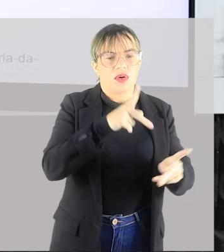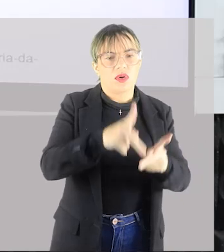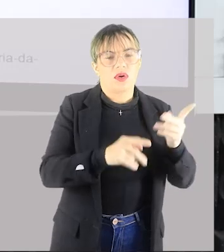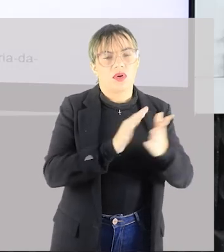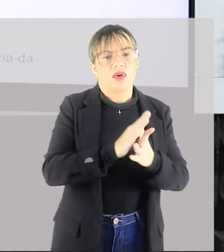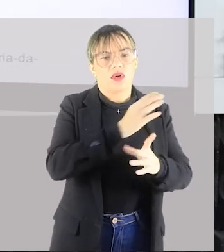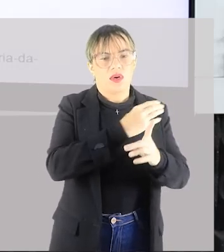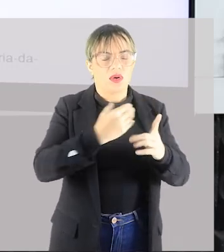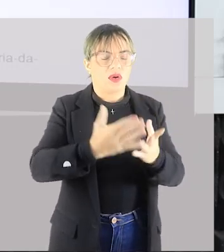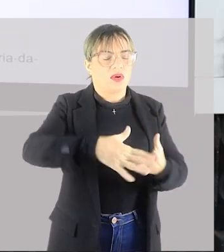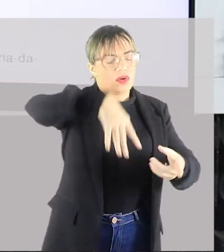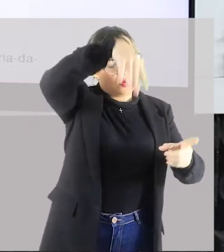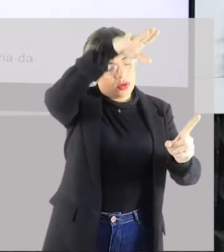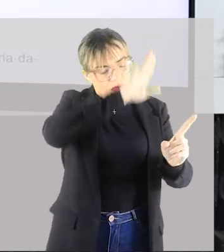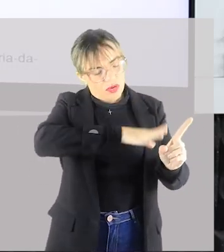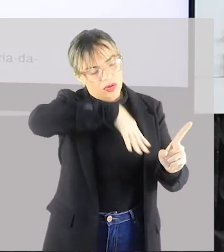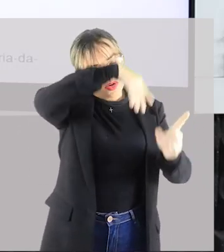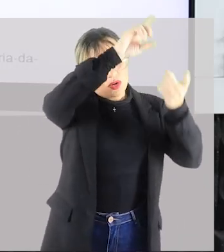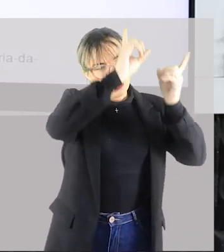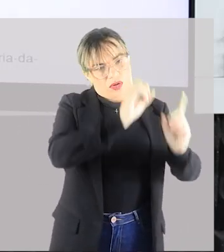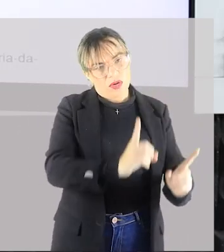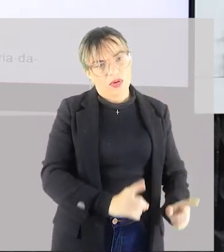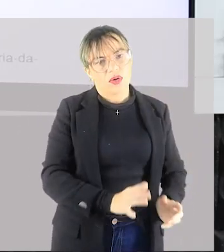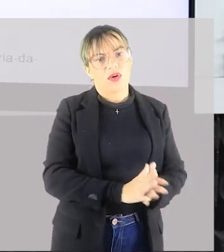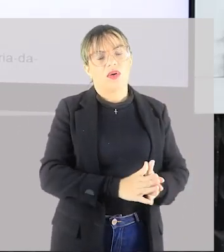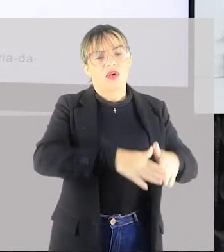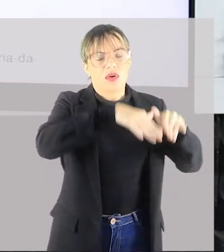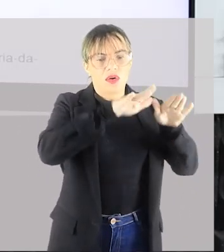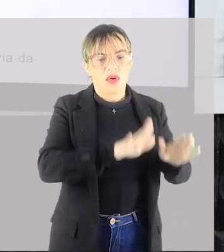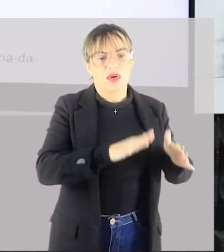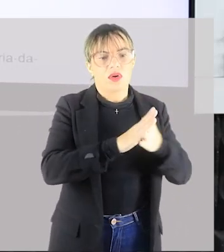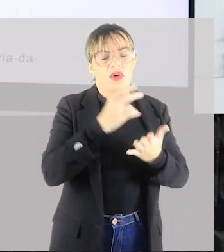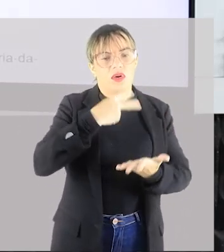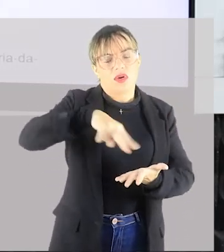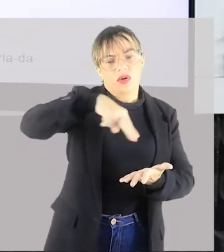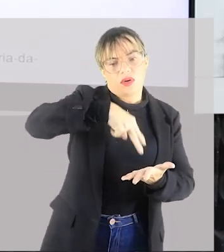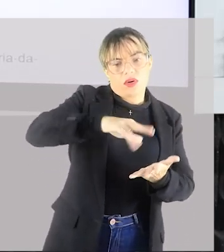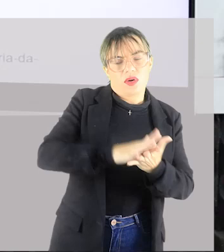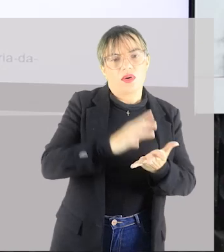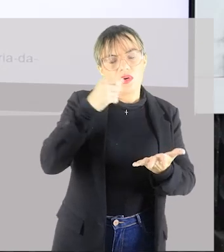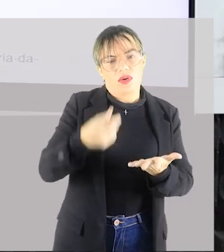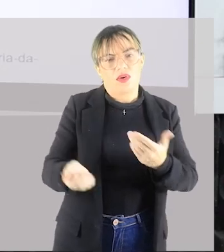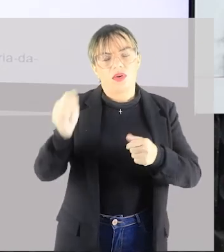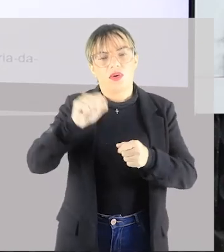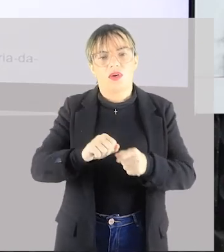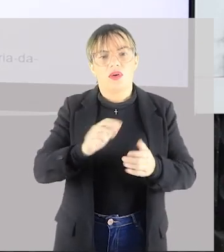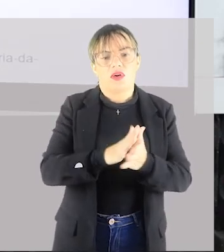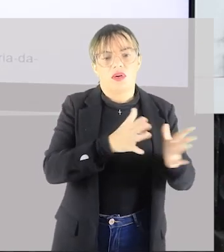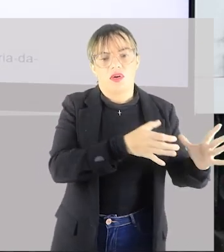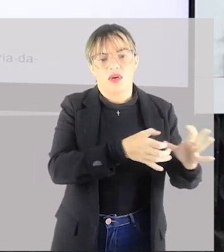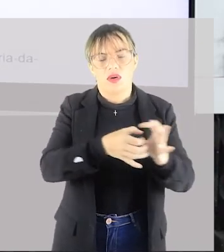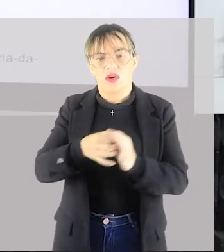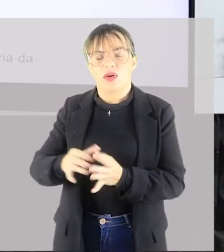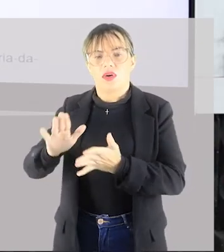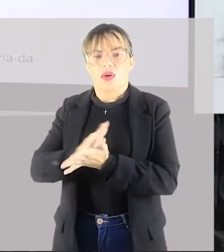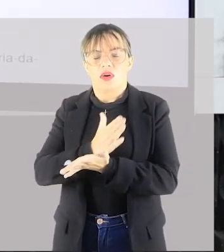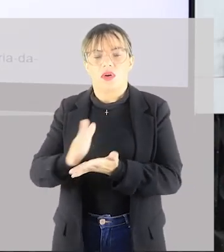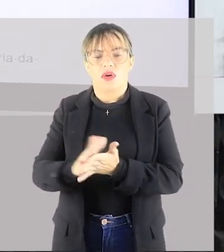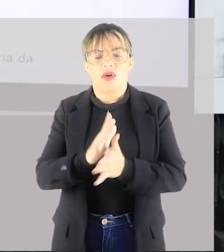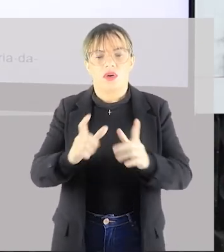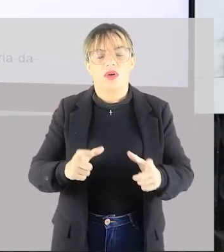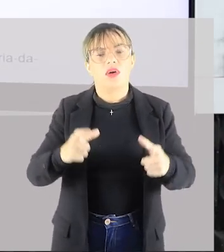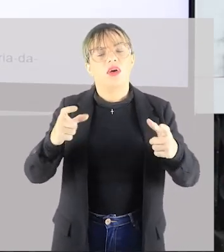aos deuses, essas danças foram inseridas, fizeram parte desse contexto e em alguns locais ela